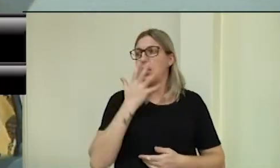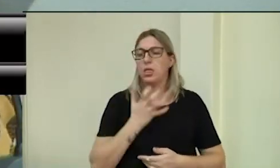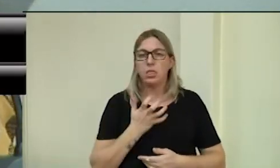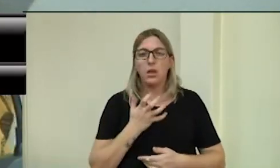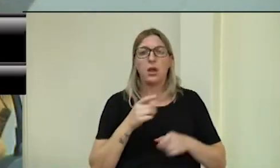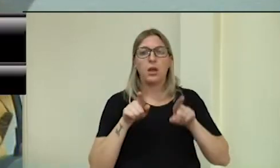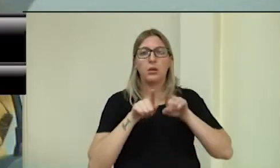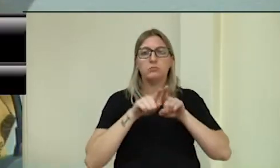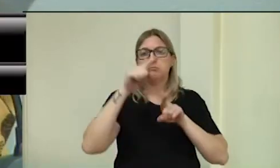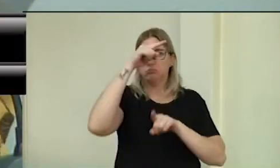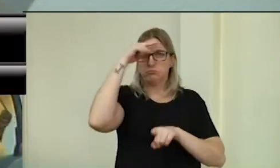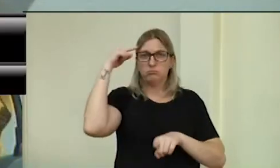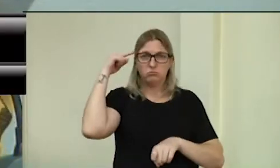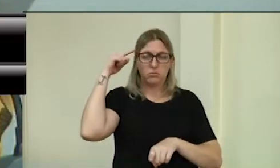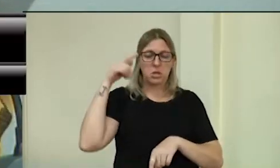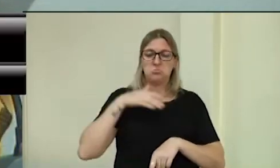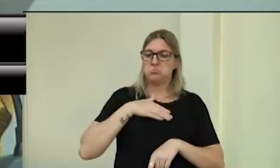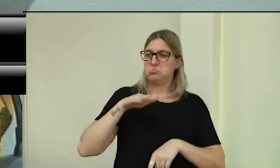vereador Ale.